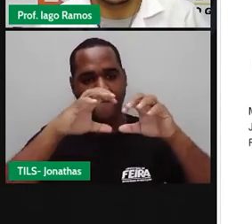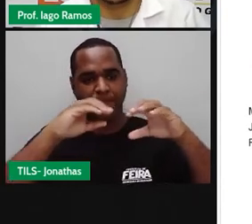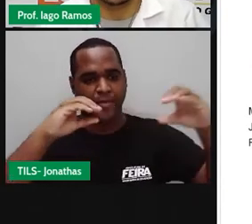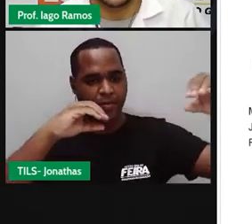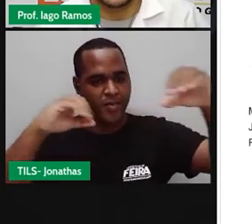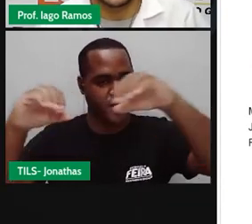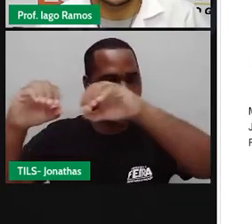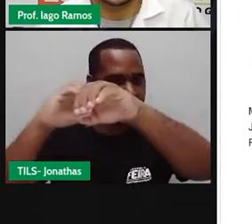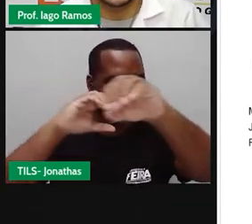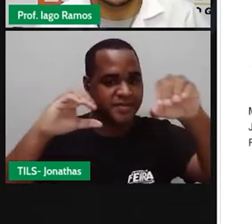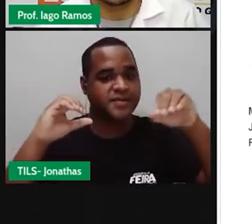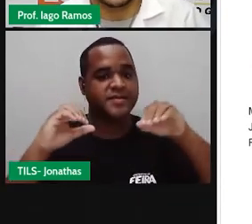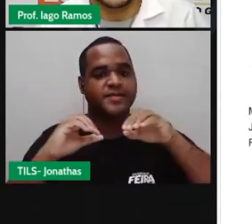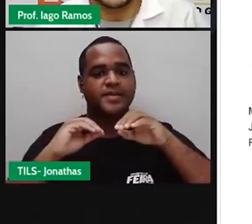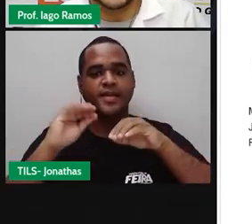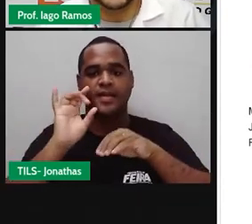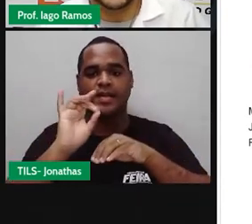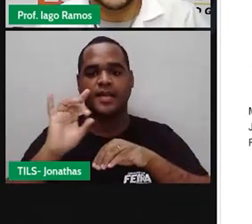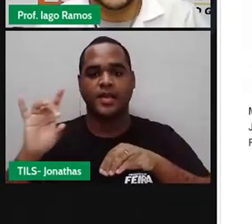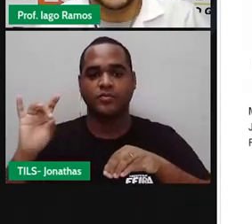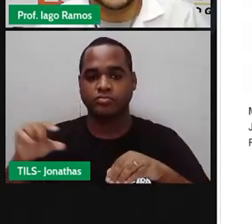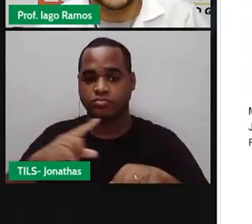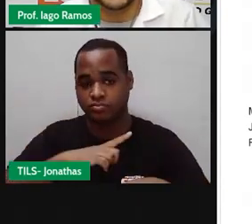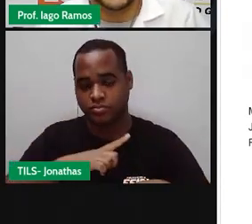temperatura média de cada um deles.